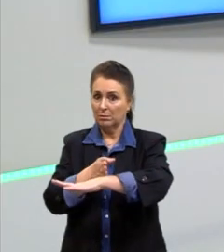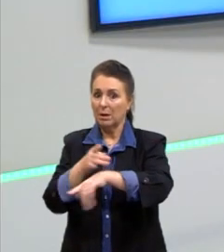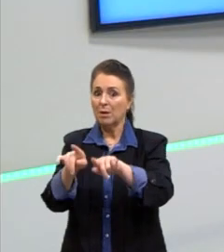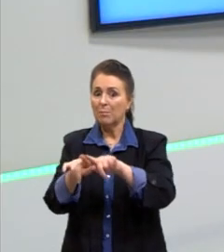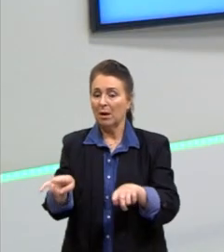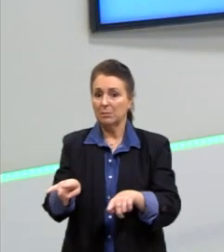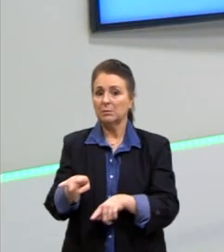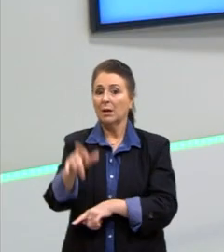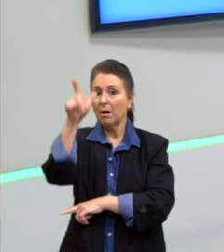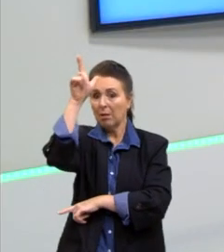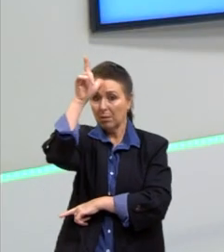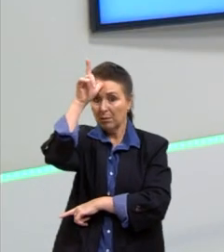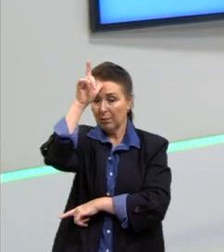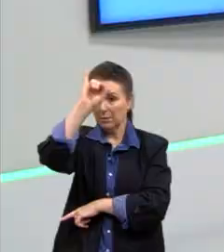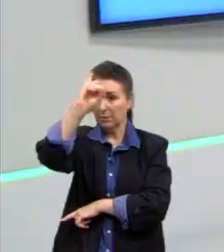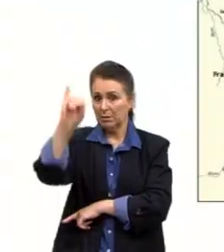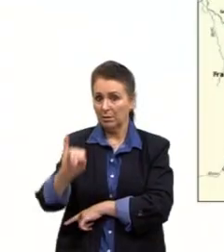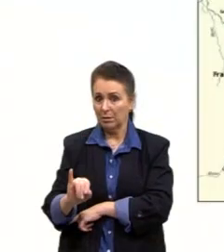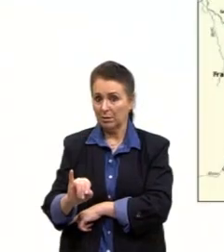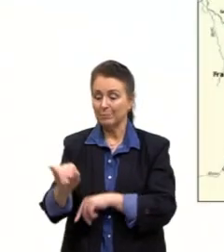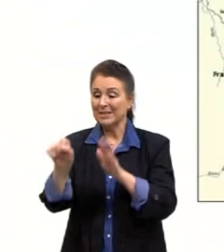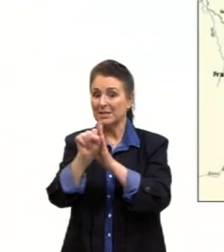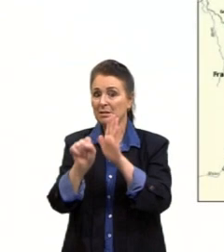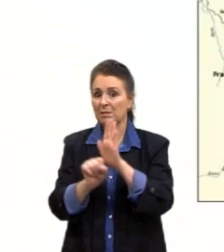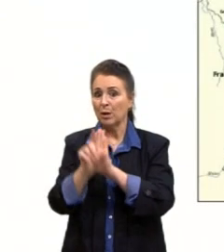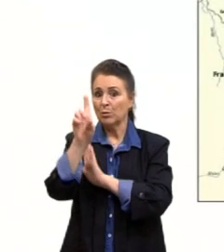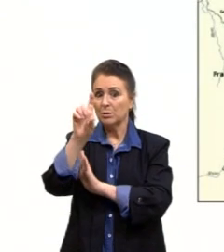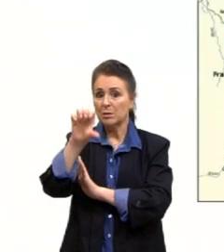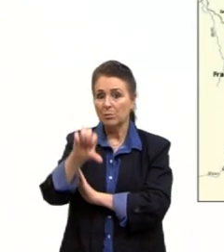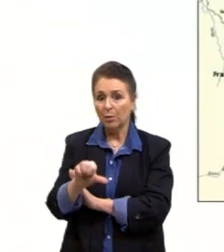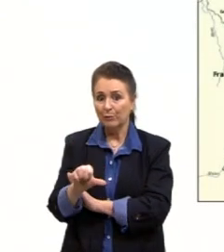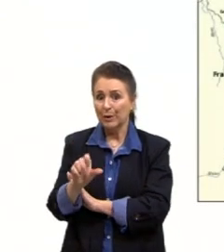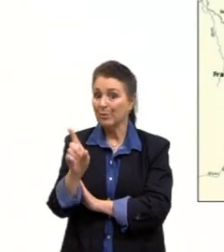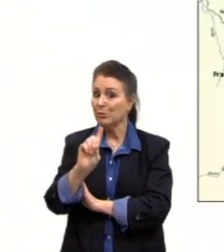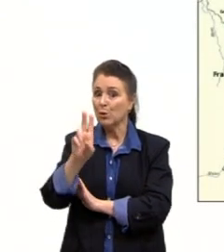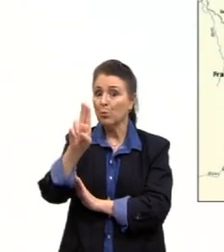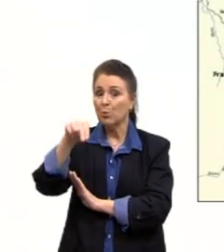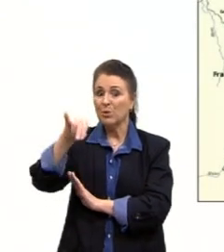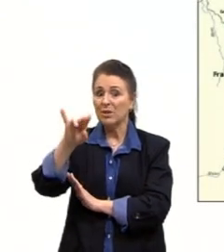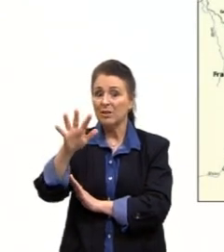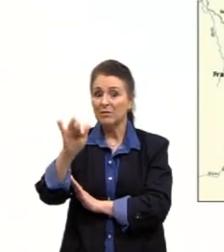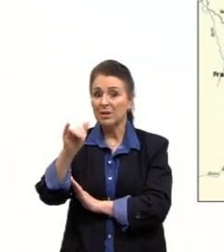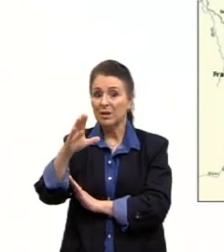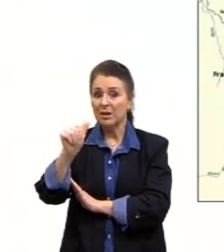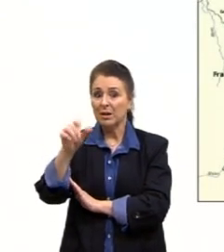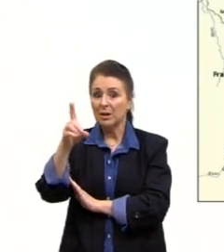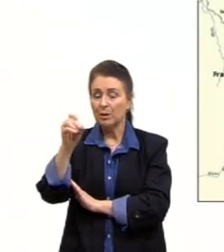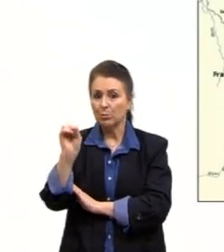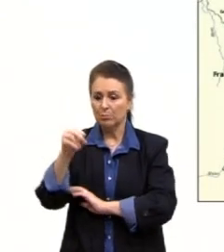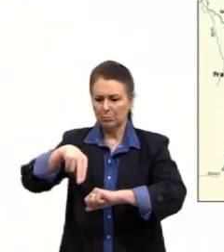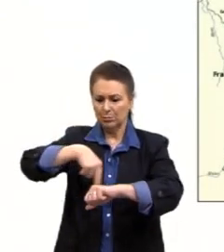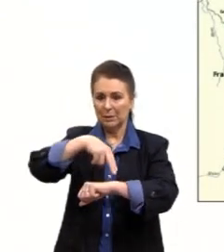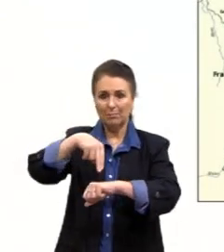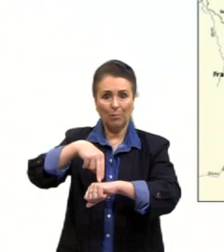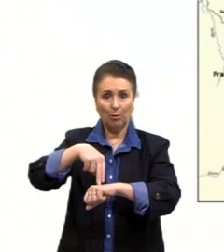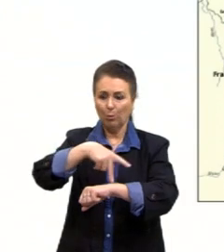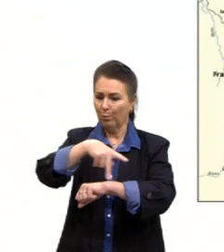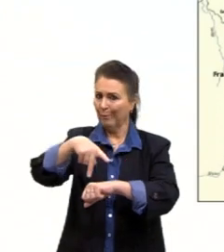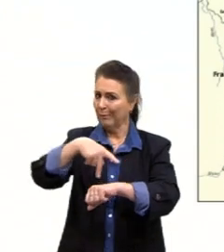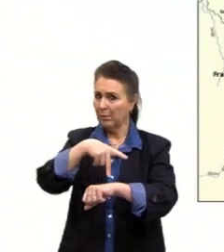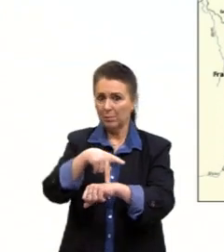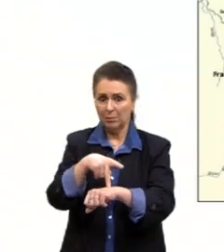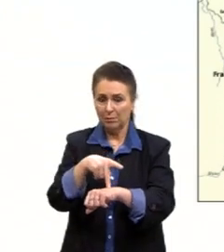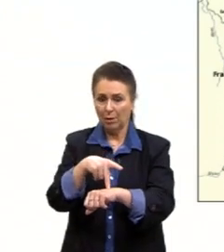Itália, em pleno século XIX, ainda não tinham se unificado numa nação, num país. O território